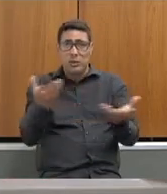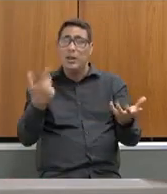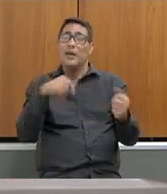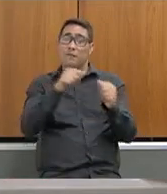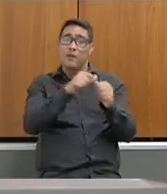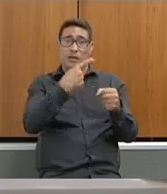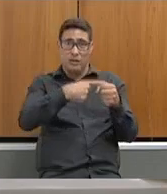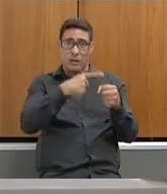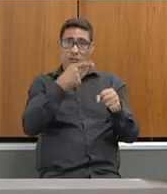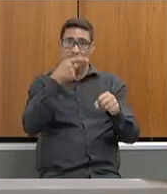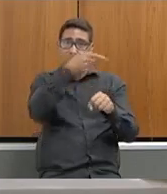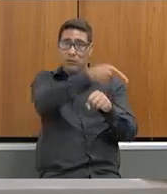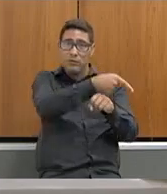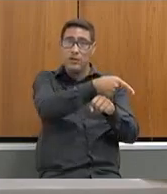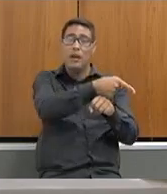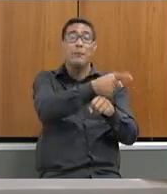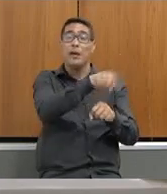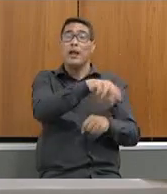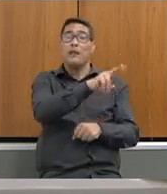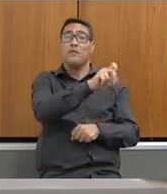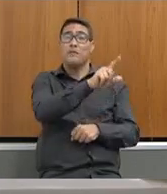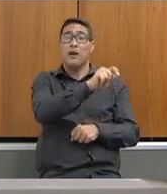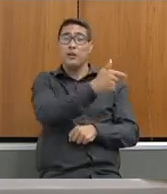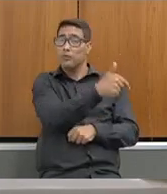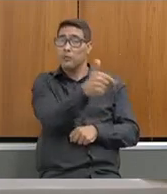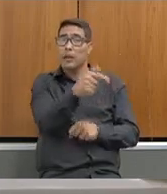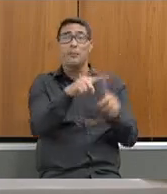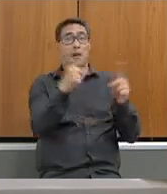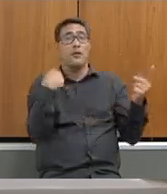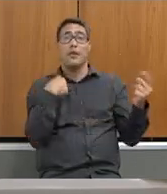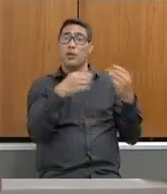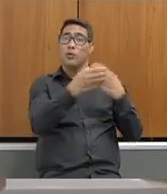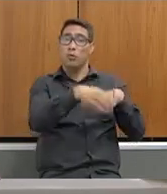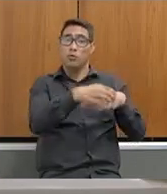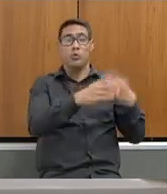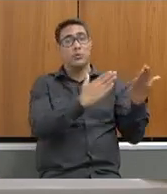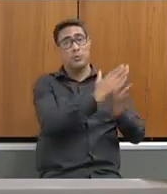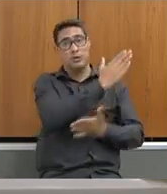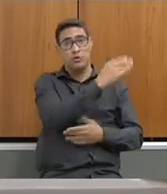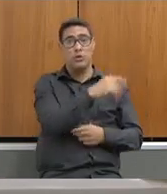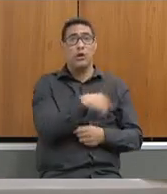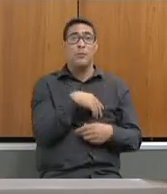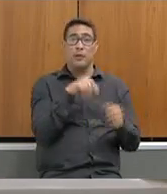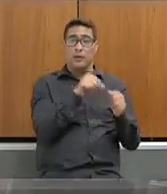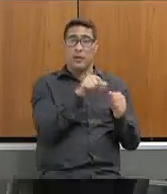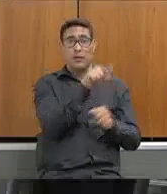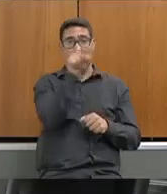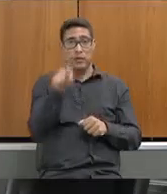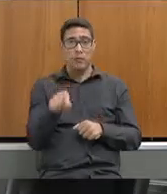mas ele passou no concurso. Às vezes, ele fez para outra cidade e eu tenho a vaga, mas não tem gente que passou. Já estamos